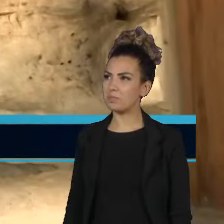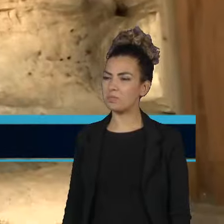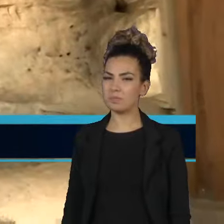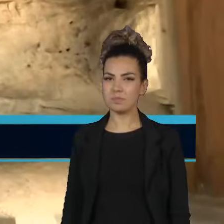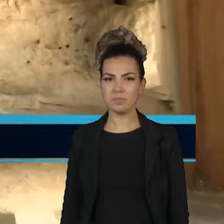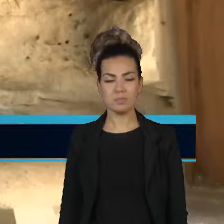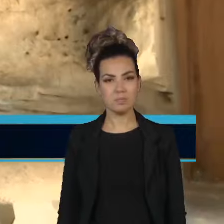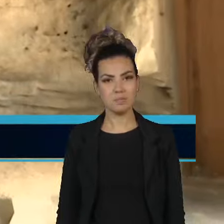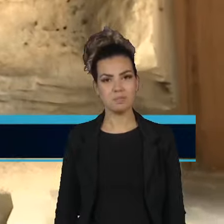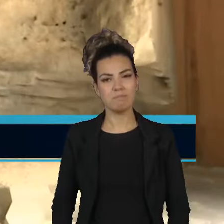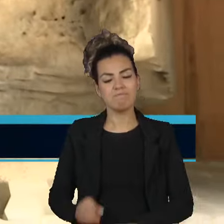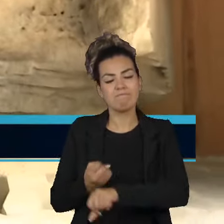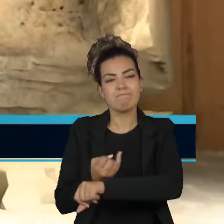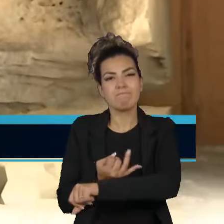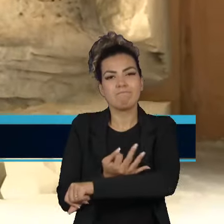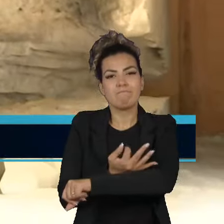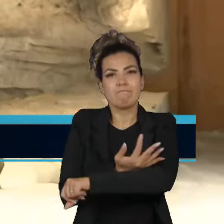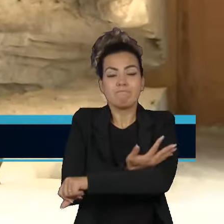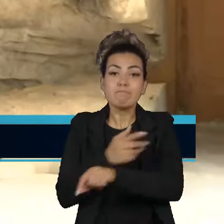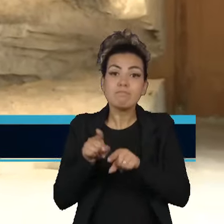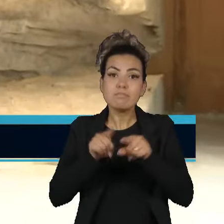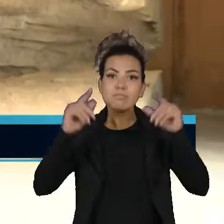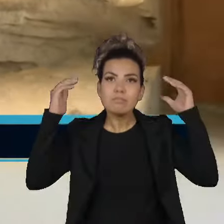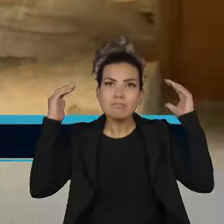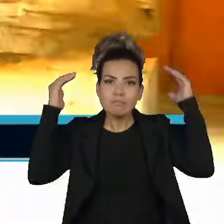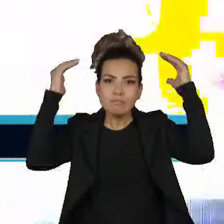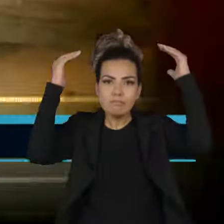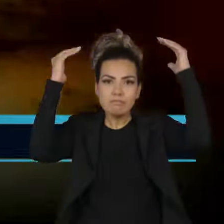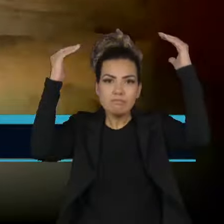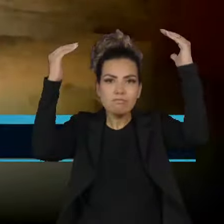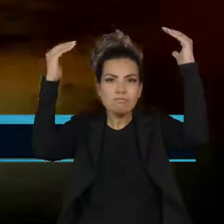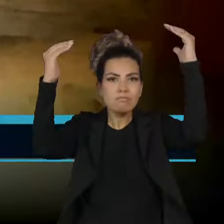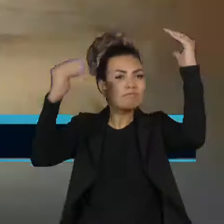A gruta sagrada para os povos de Engolos.